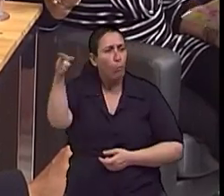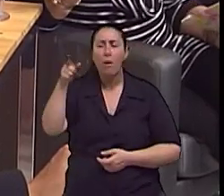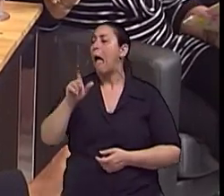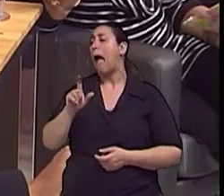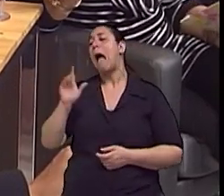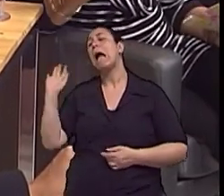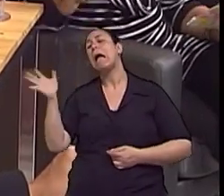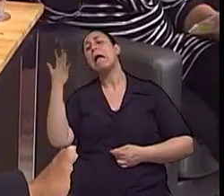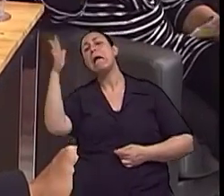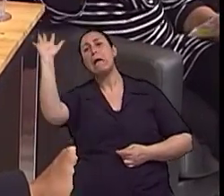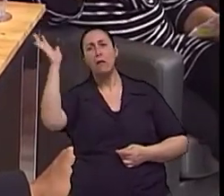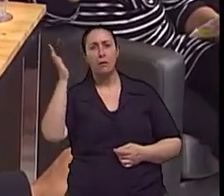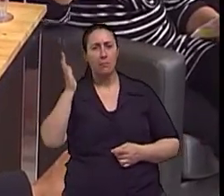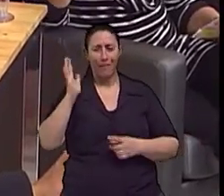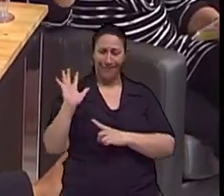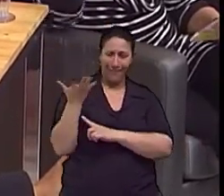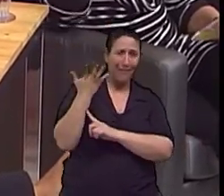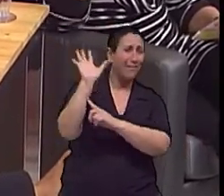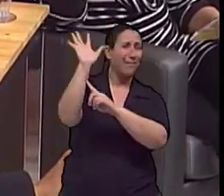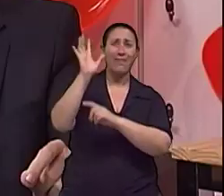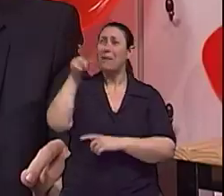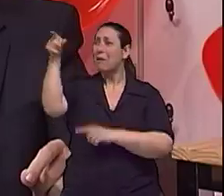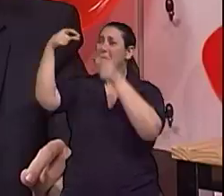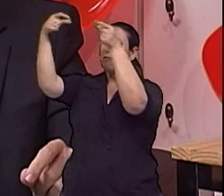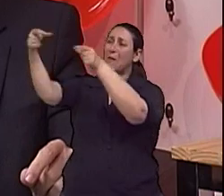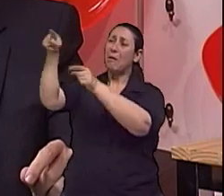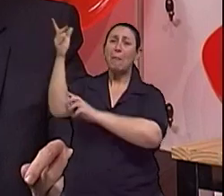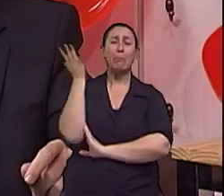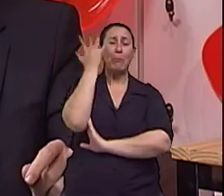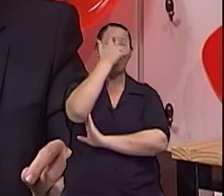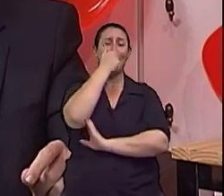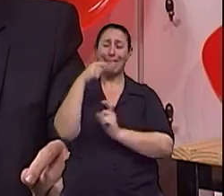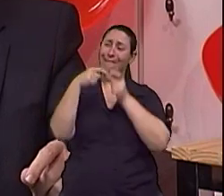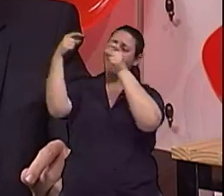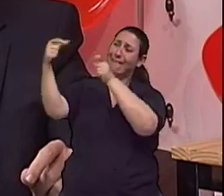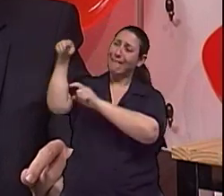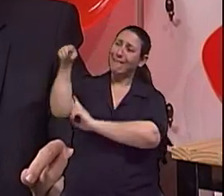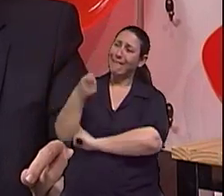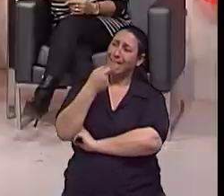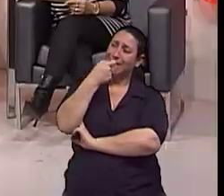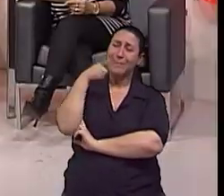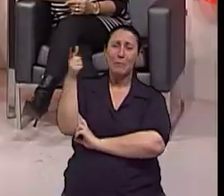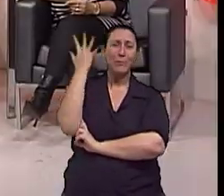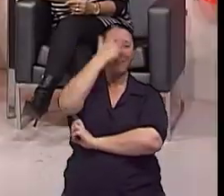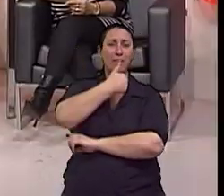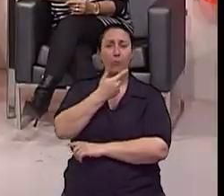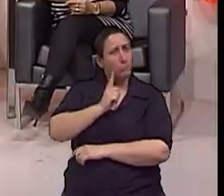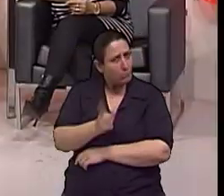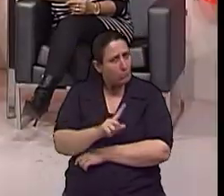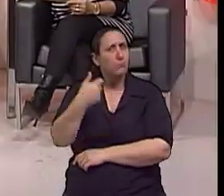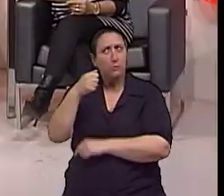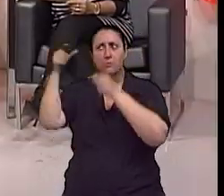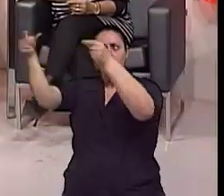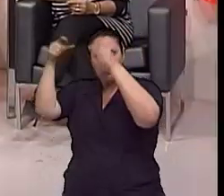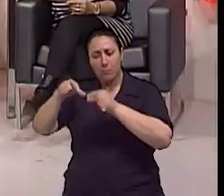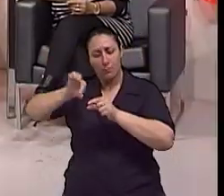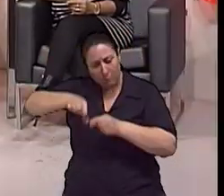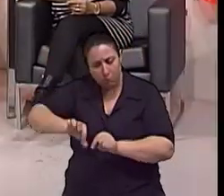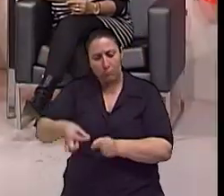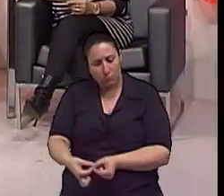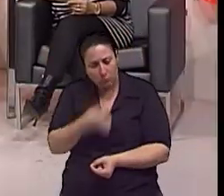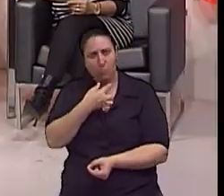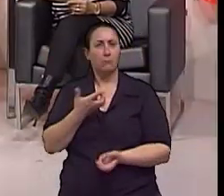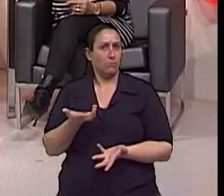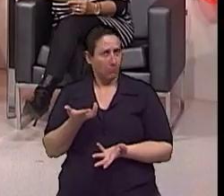efeito. Tem gente que põe a caixinha no lugar na cozinha, bem, né, bem visível. Agora, pegar e tomar o comprimido, e eu estou falando com bom humor